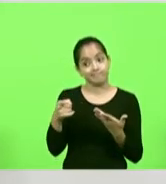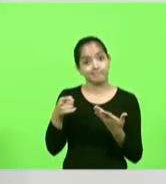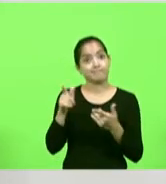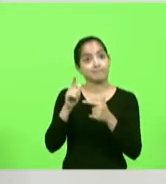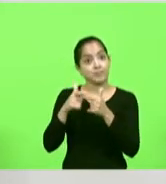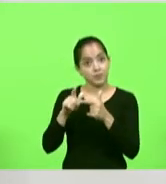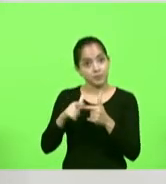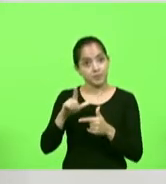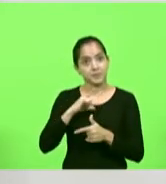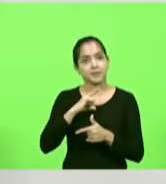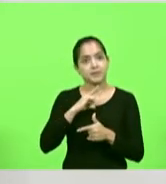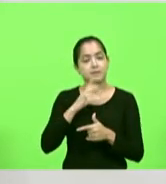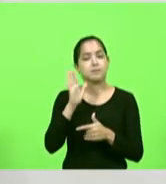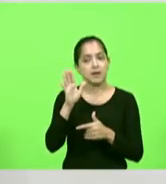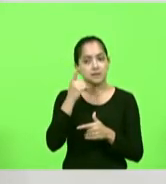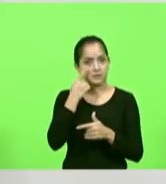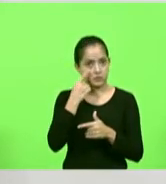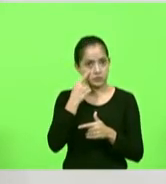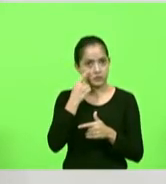mas a gente vai pegar